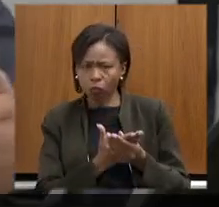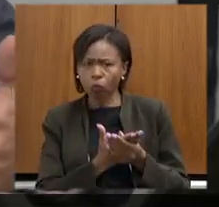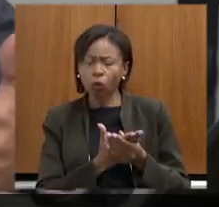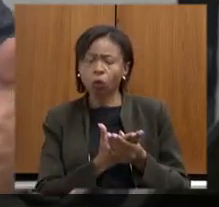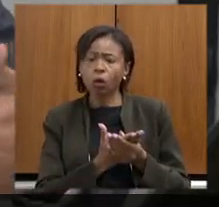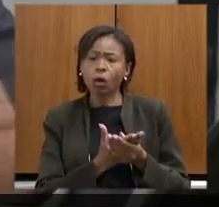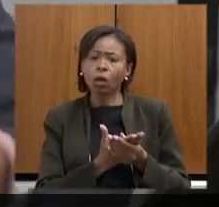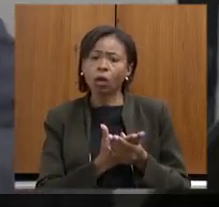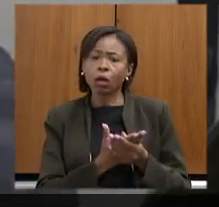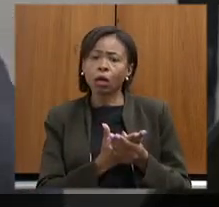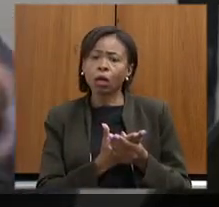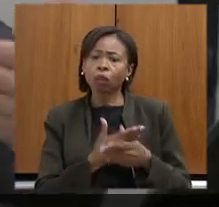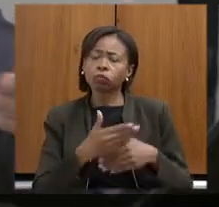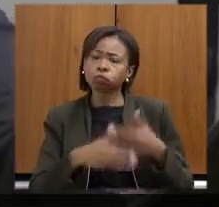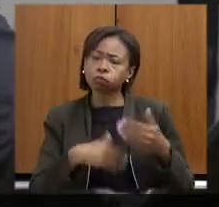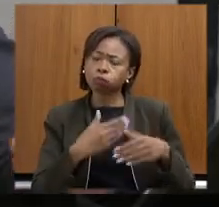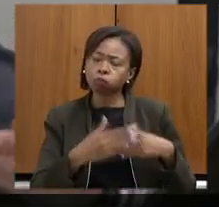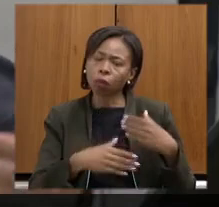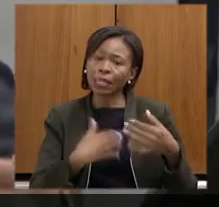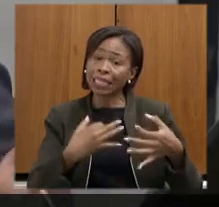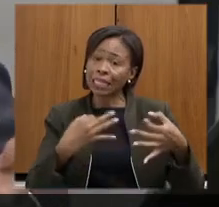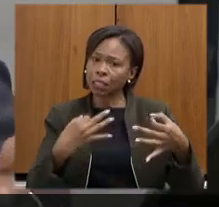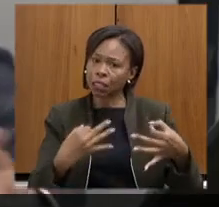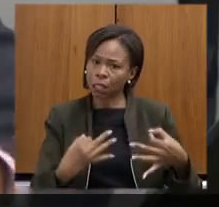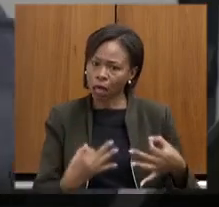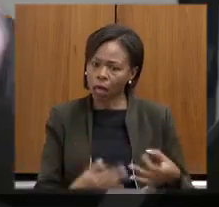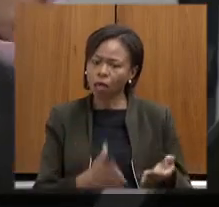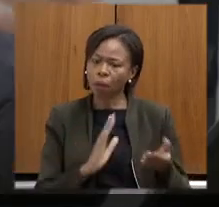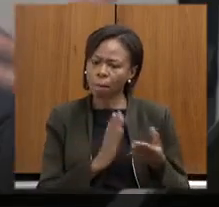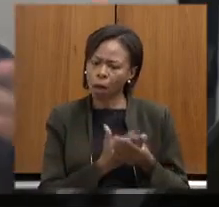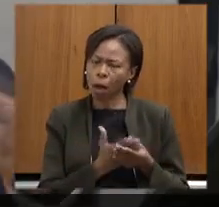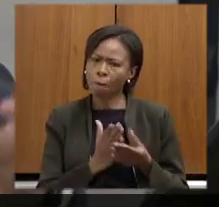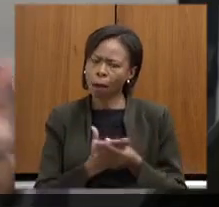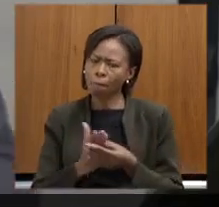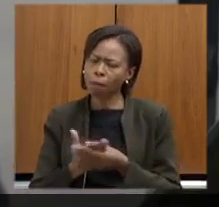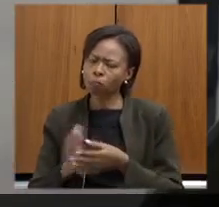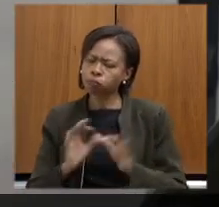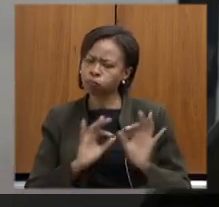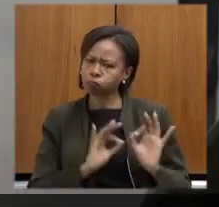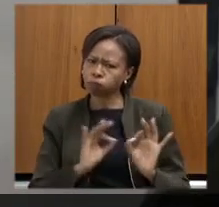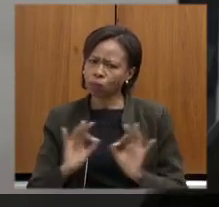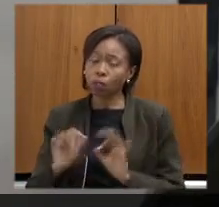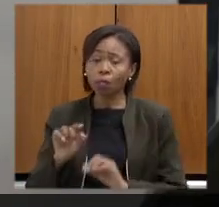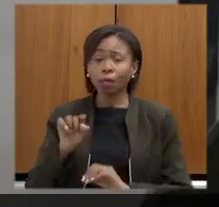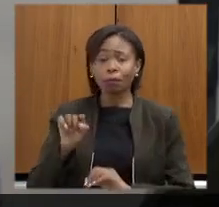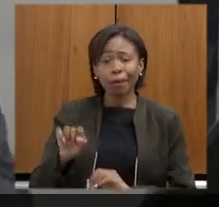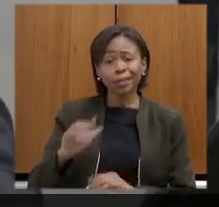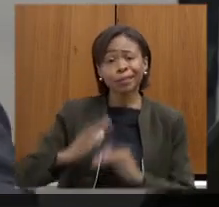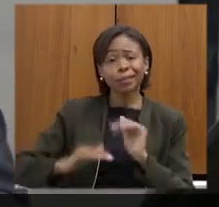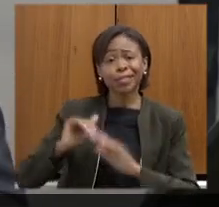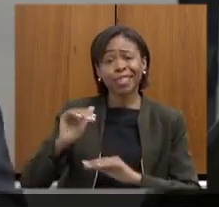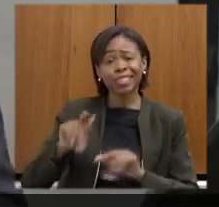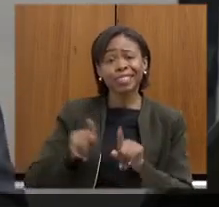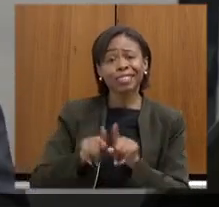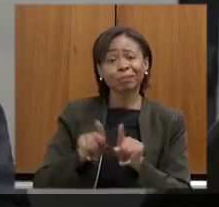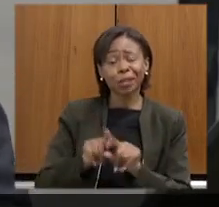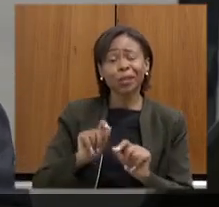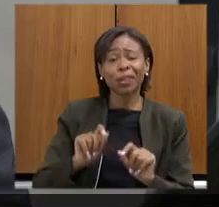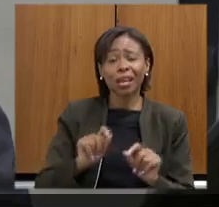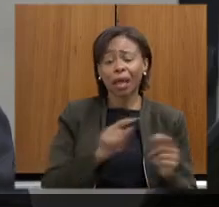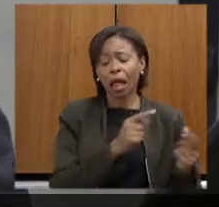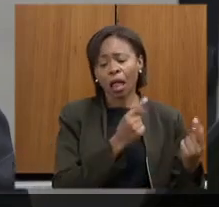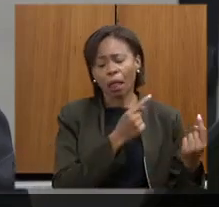de forma correta como vários processos os técnicos também são criticados então eles são aí quando